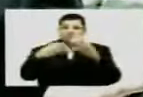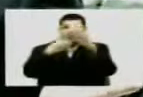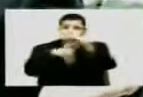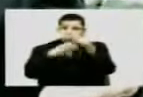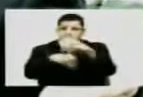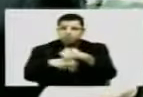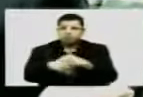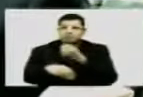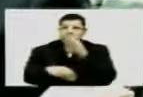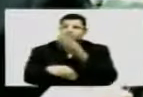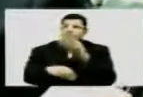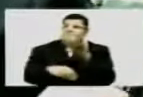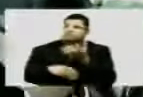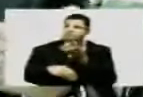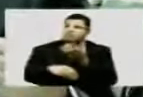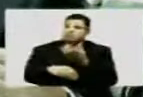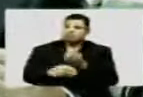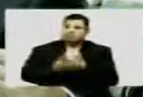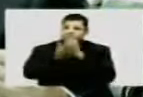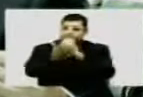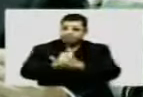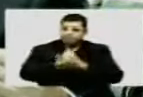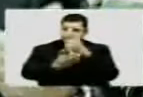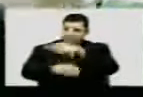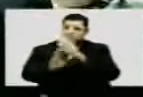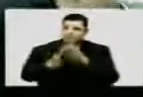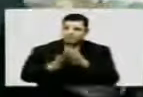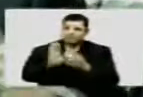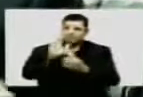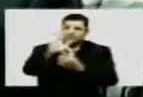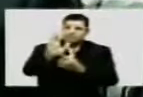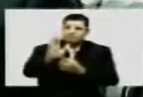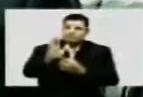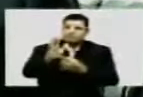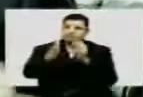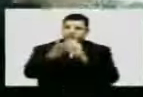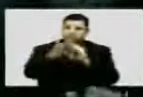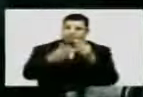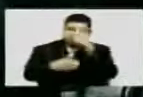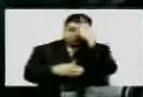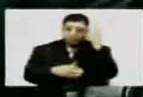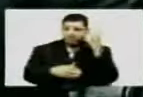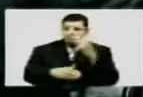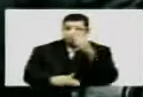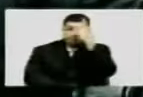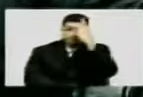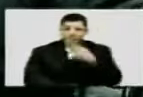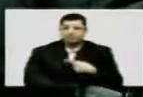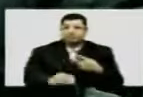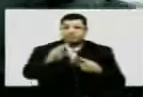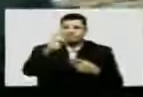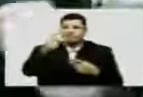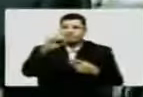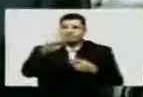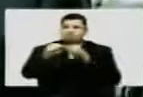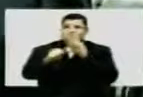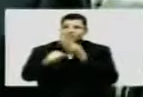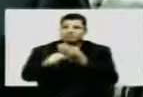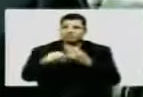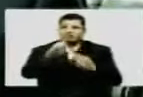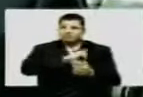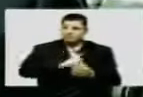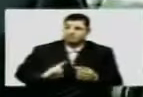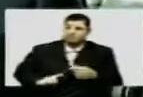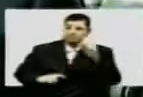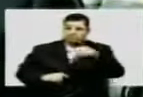concurso, da contribuição daqueles que são representantes legítimos do povo, sejam os vereadores de Tabatinga, sejam